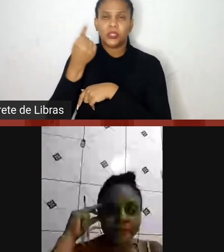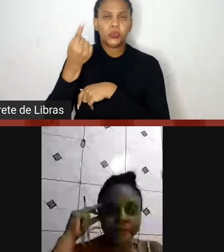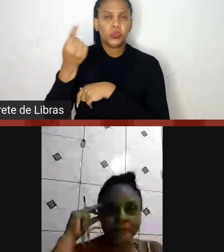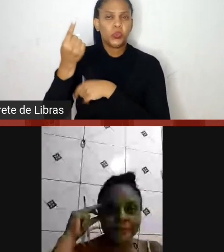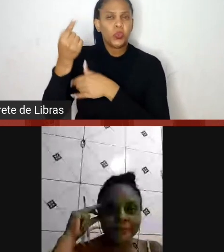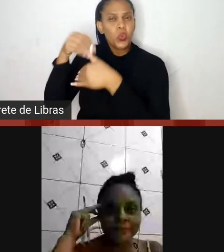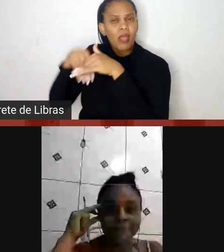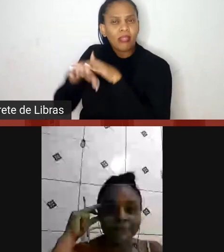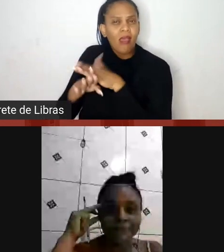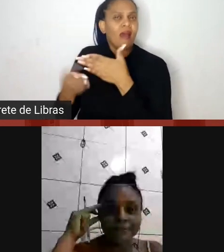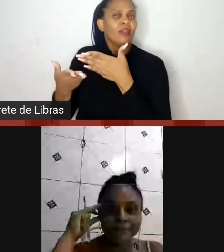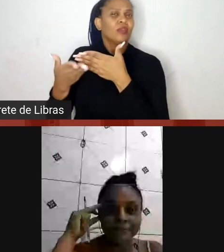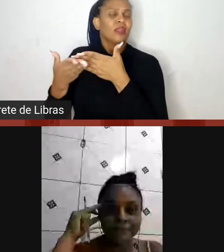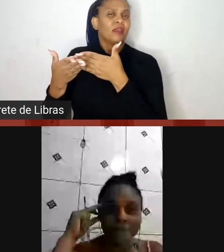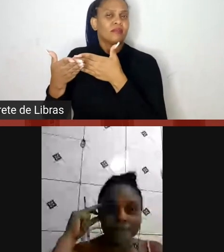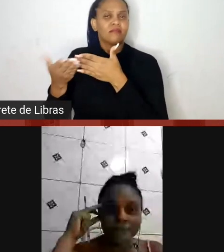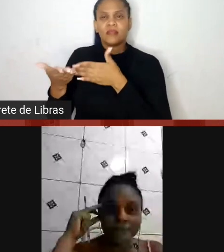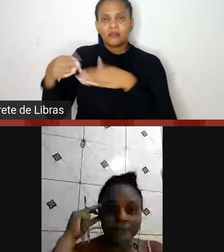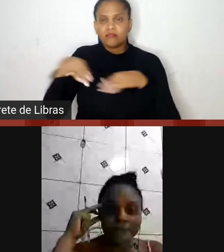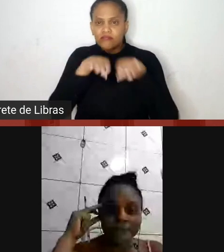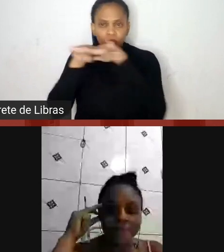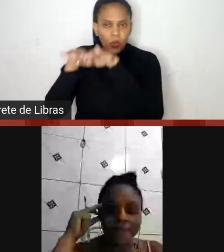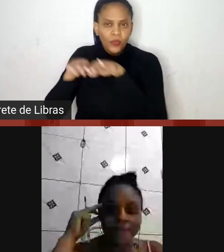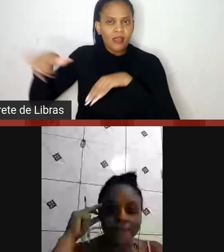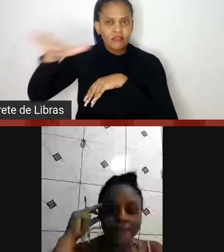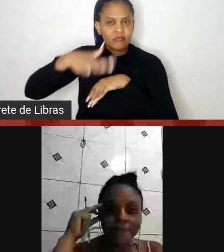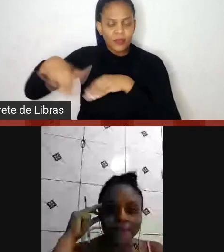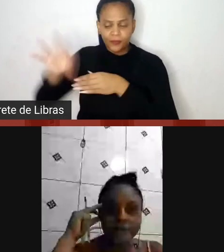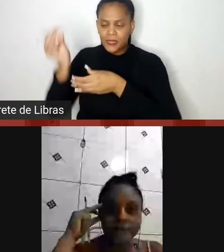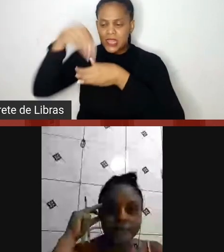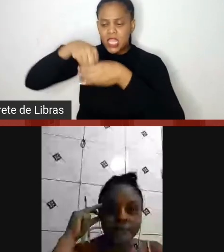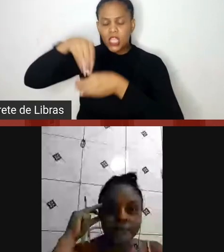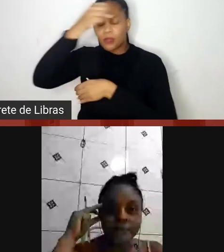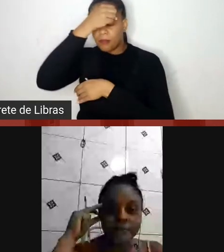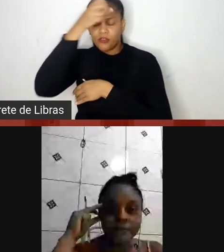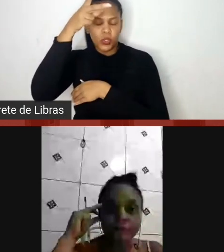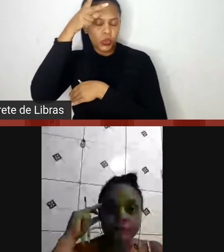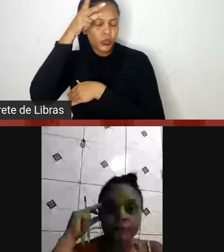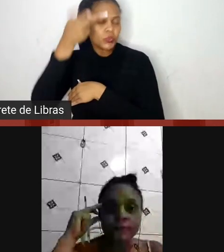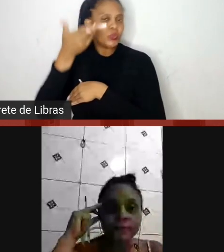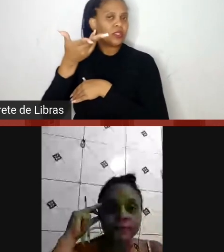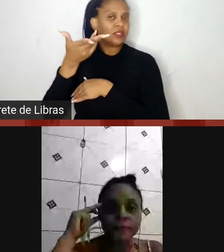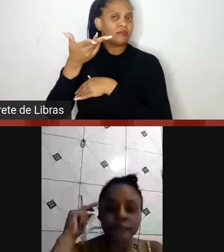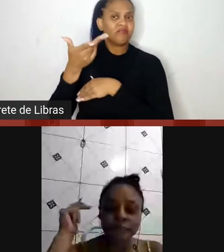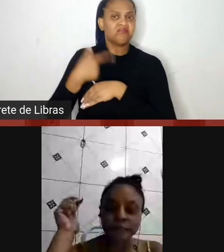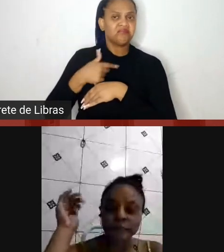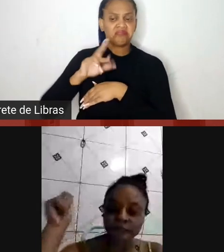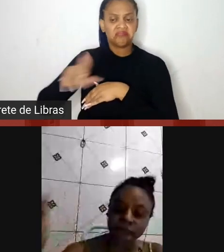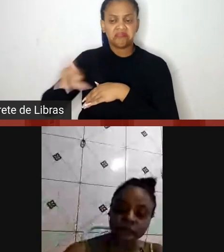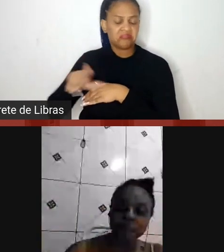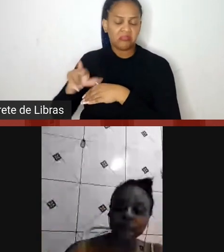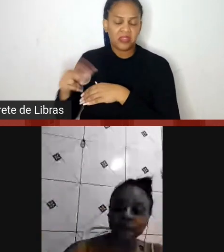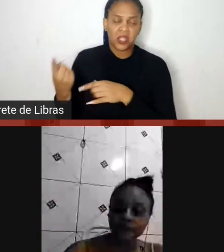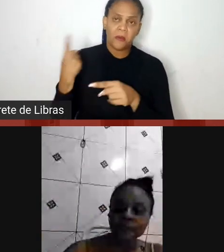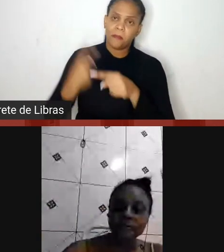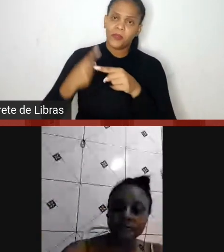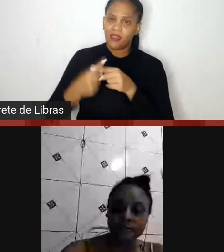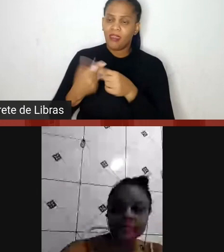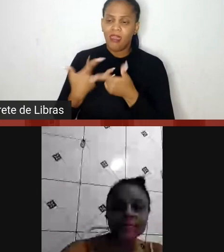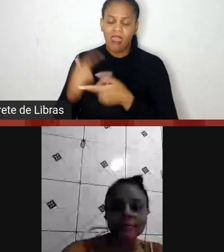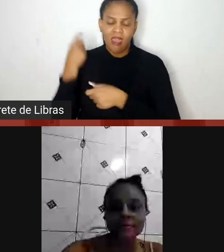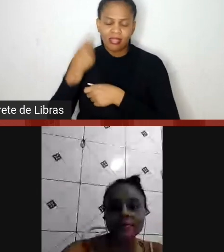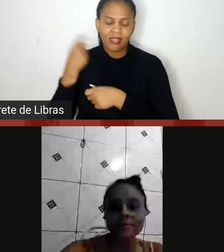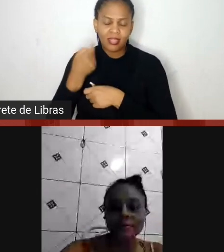igualdade racial, dentro da prefeitura, tal, tal, e às vezes nem não, porque é de tentar olhar, ter um olhar